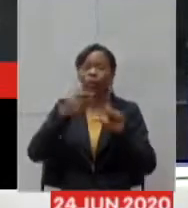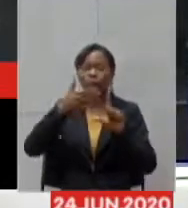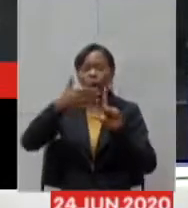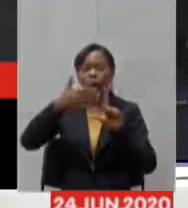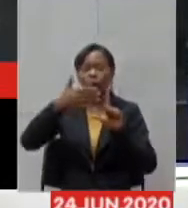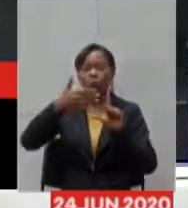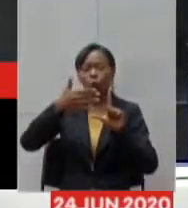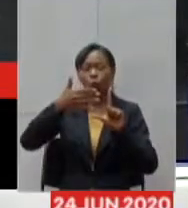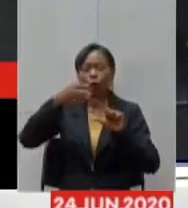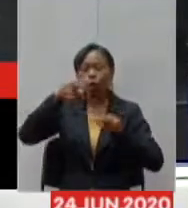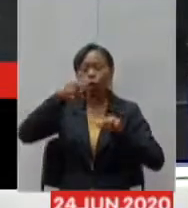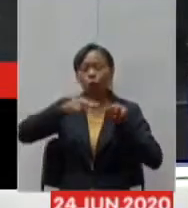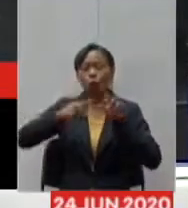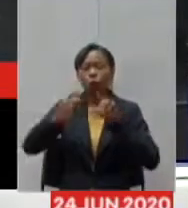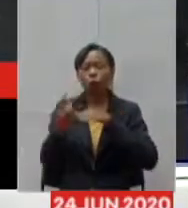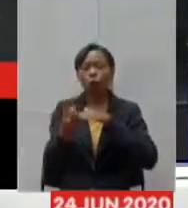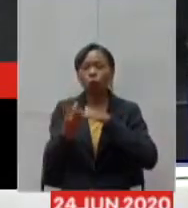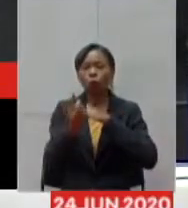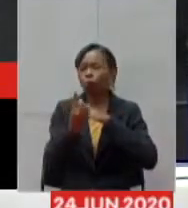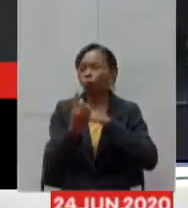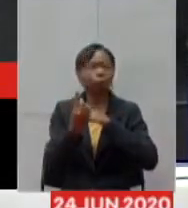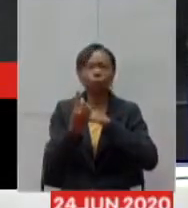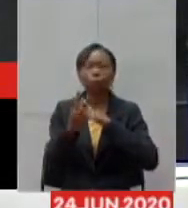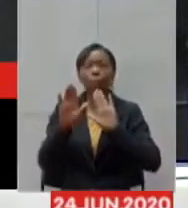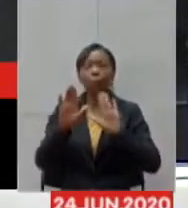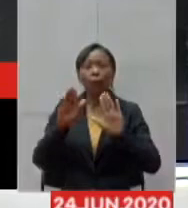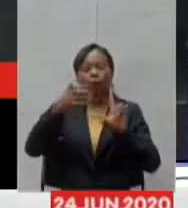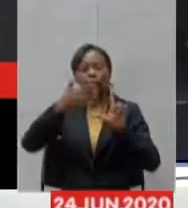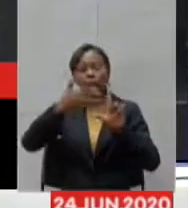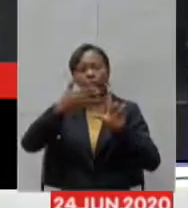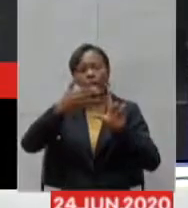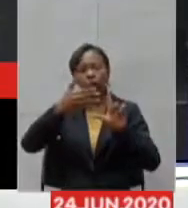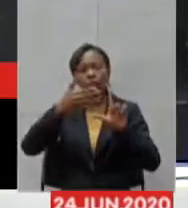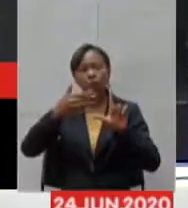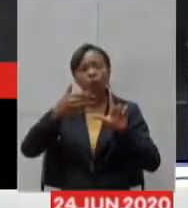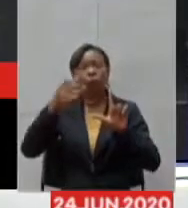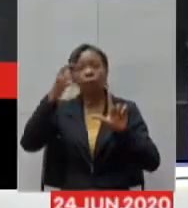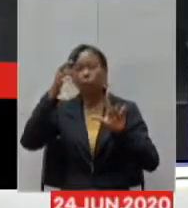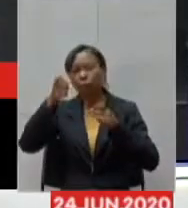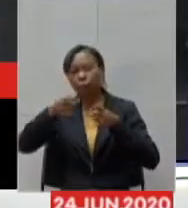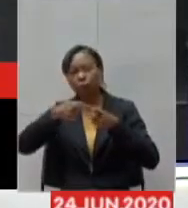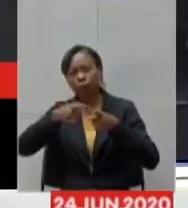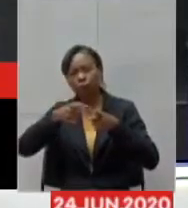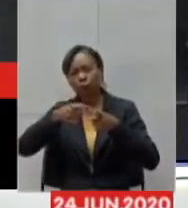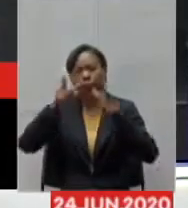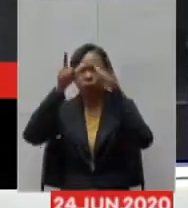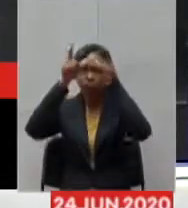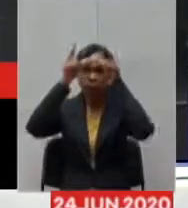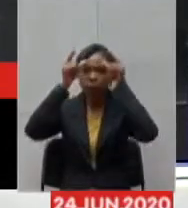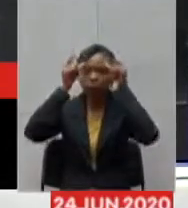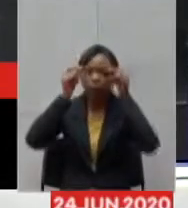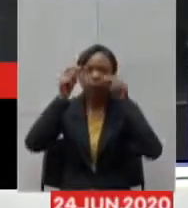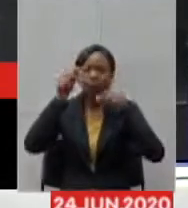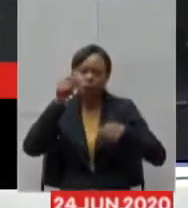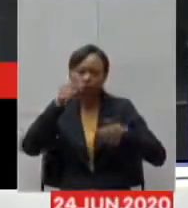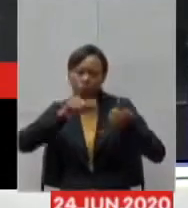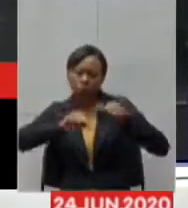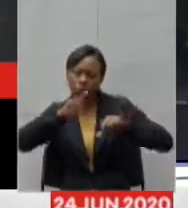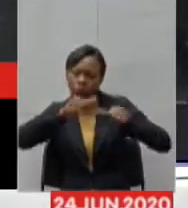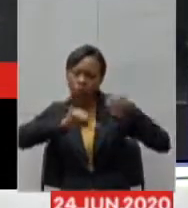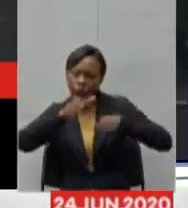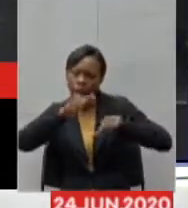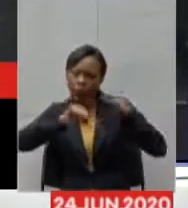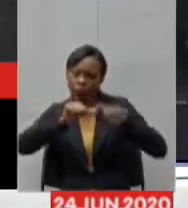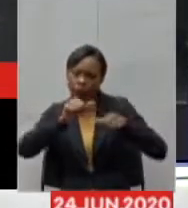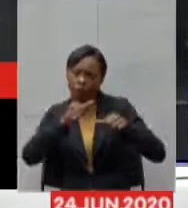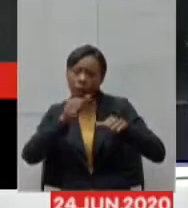médicos e com enfermeiros. Esses médicos e enfermeiros são oriundos da FEMIG, que são aqueles que estão afastados por fazerem parte de grupo